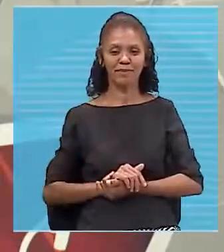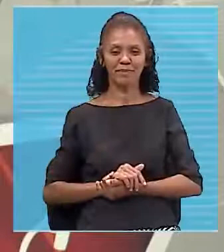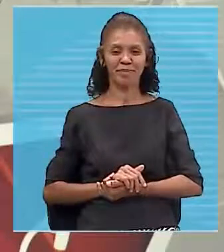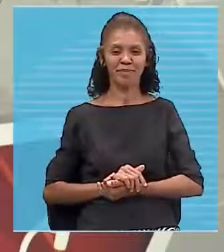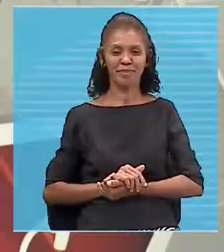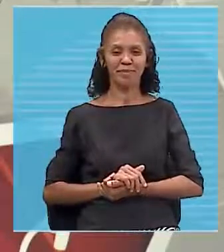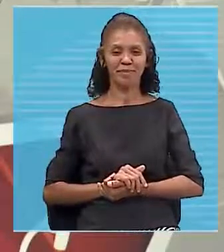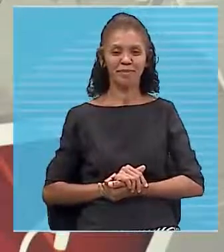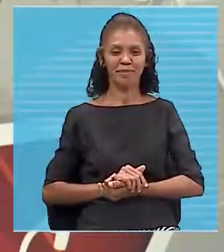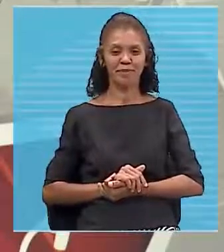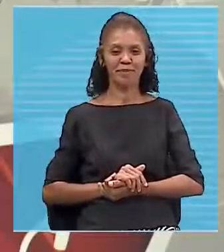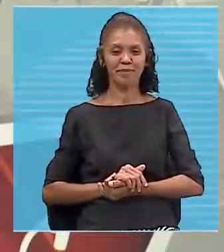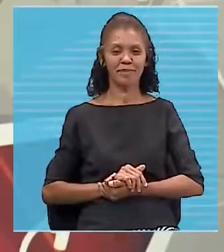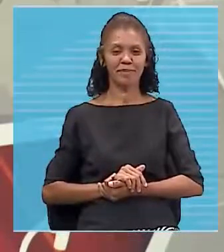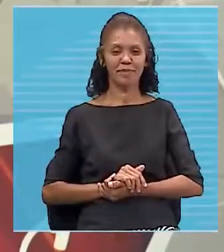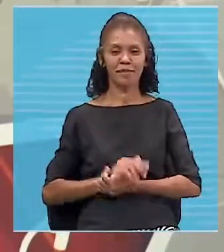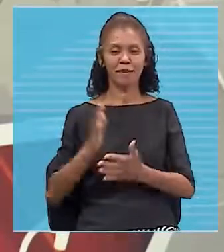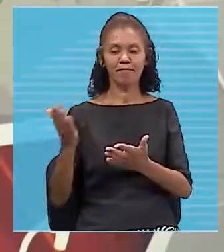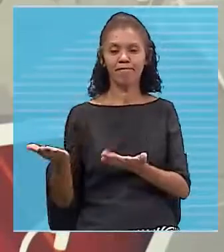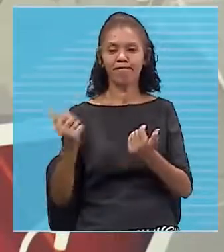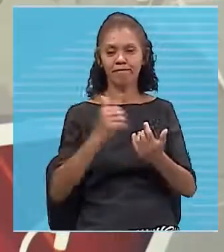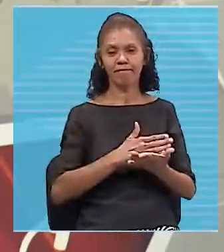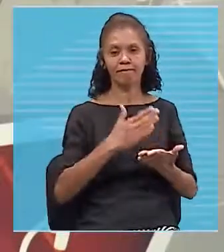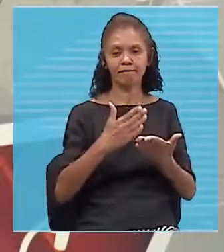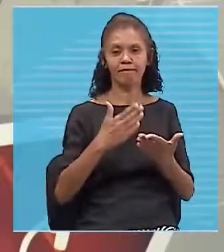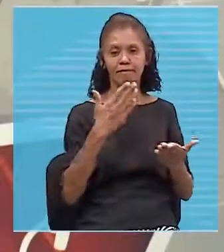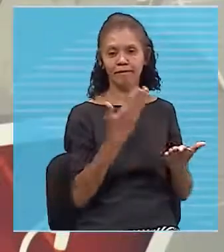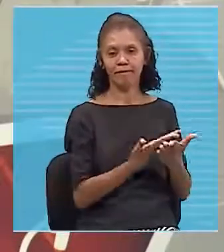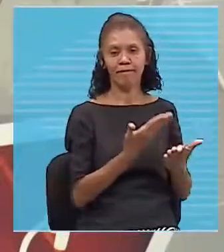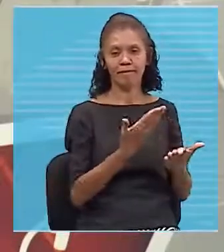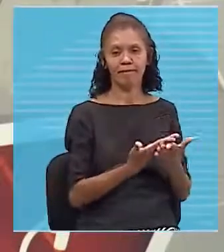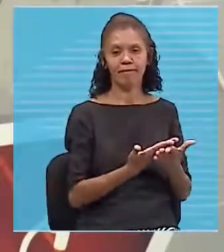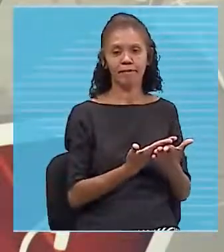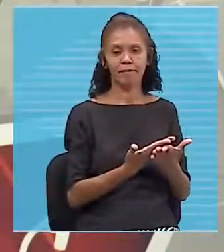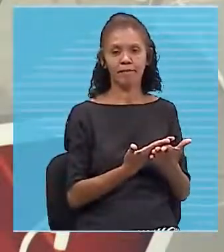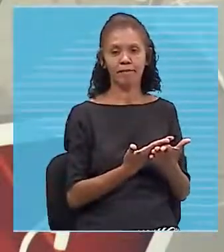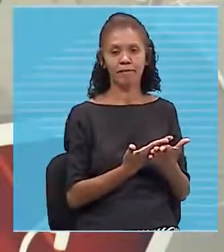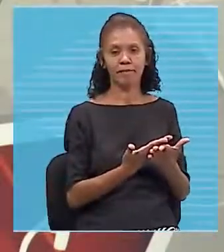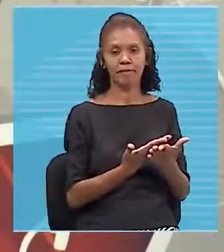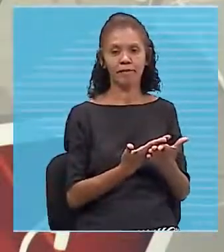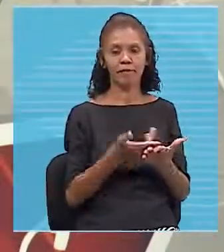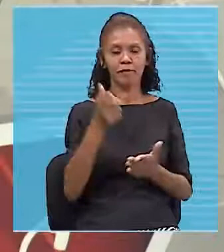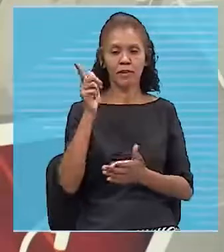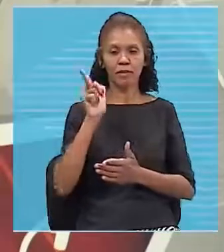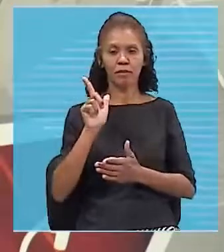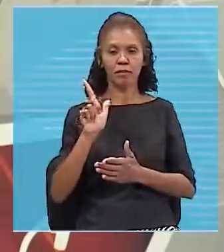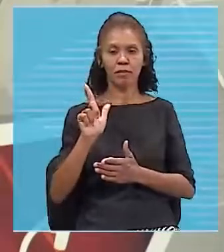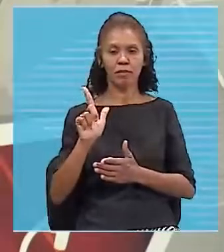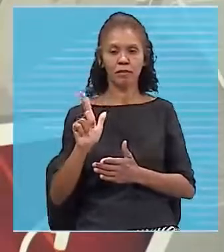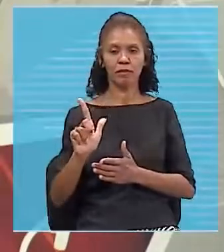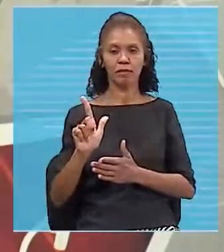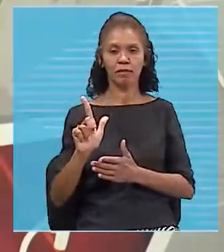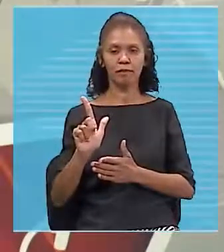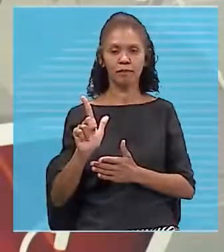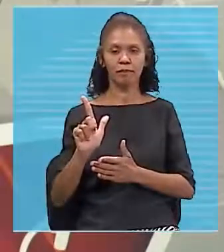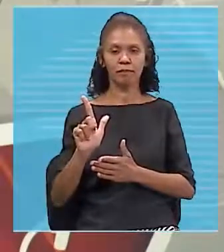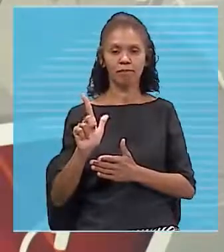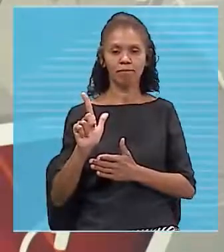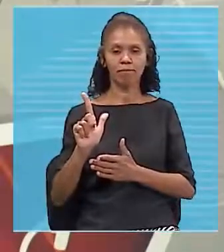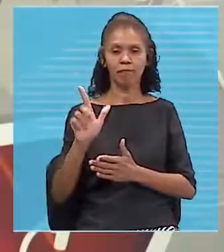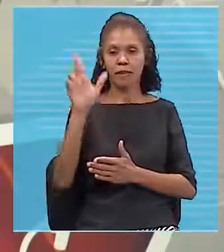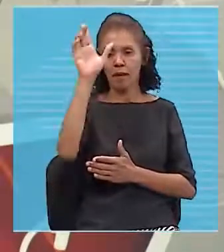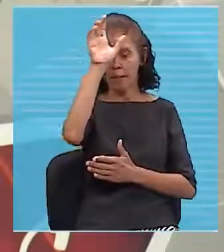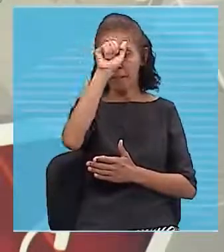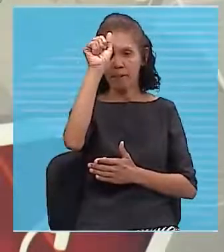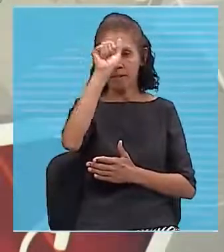Bom, galerinha, vamos começar aqui a nossa aula e continuar trabalhando aquele tema